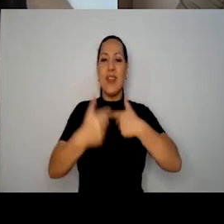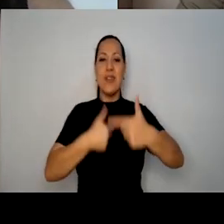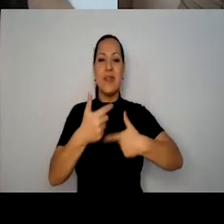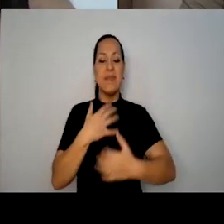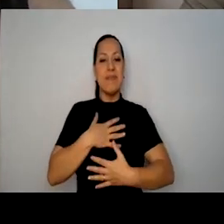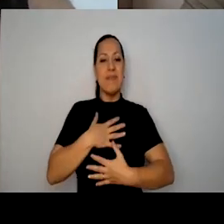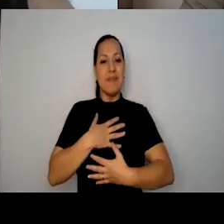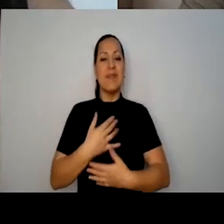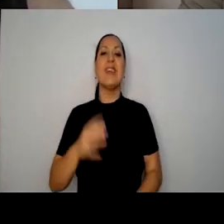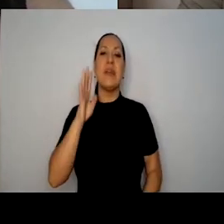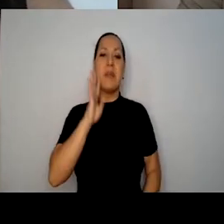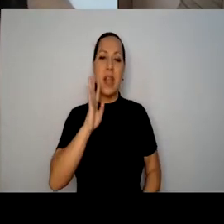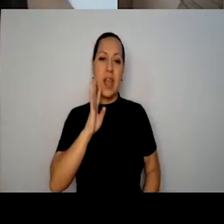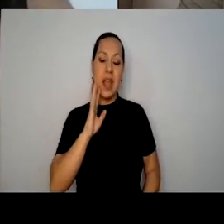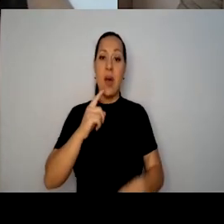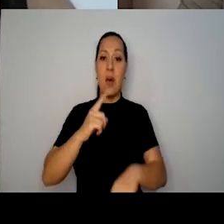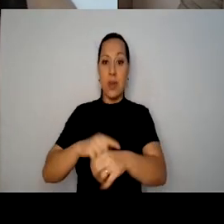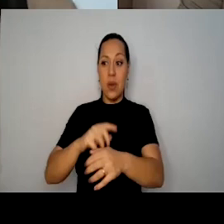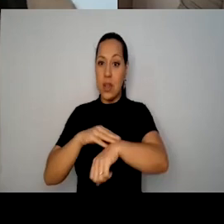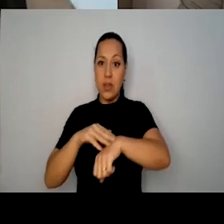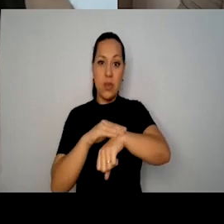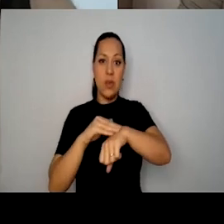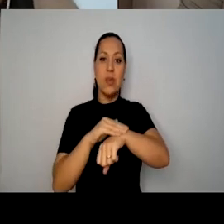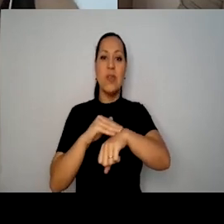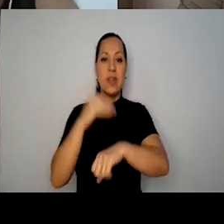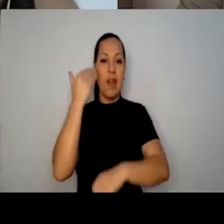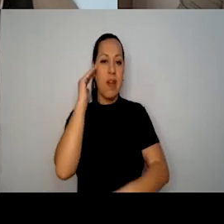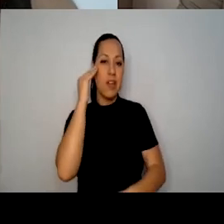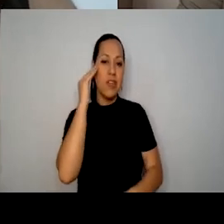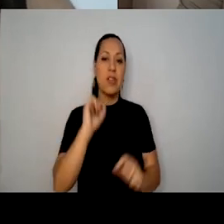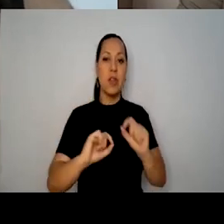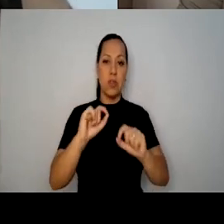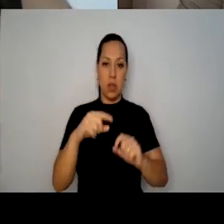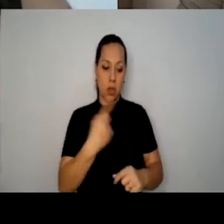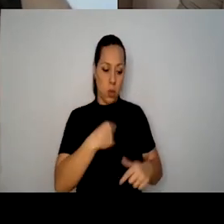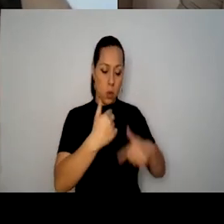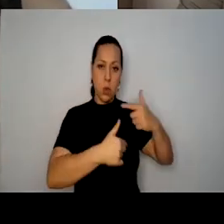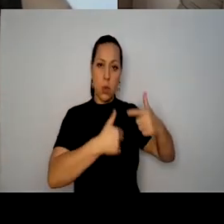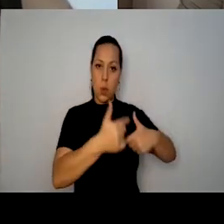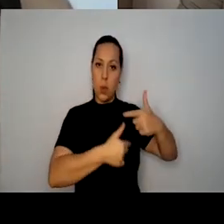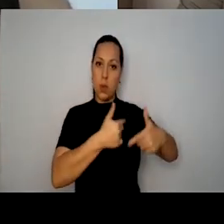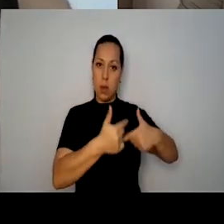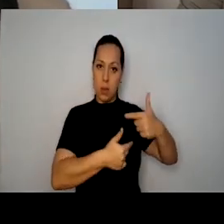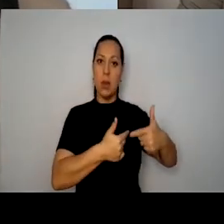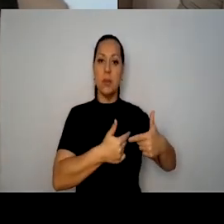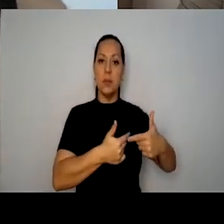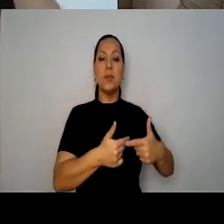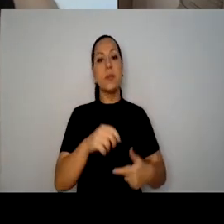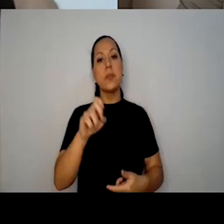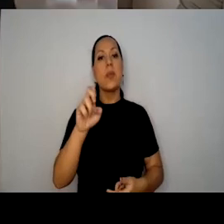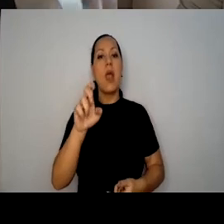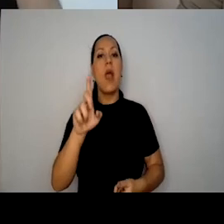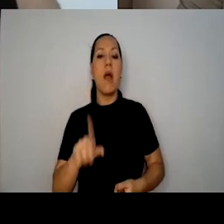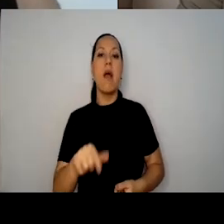quando a gente conversa bastante também e entende o nosso trabalho como um trabalho que